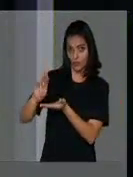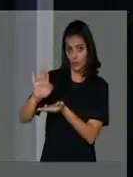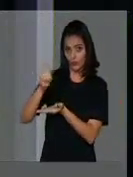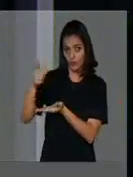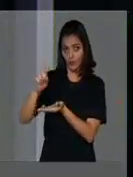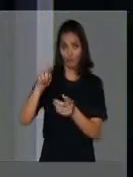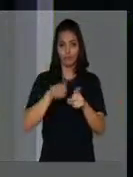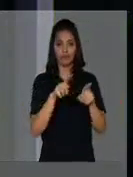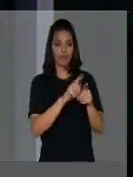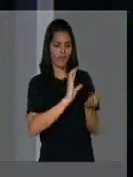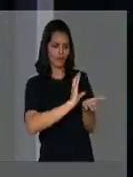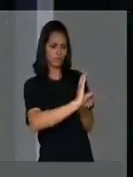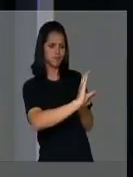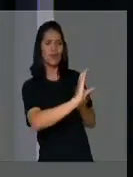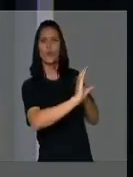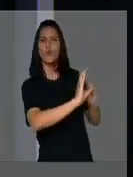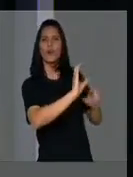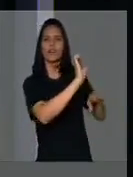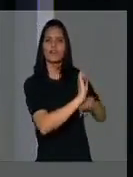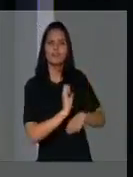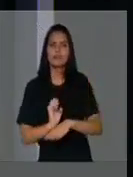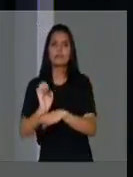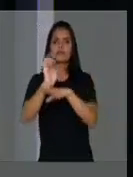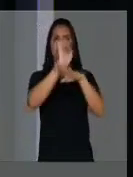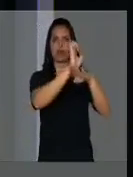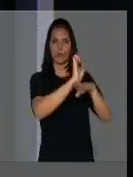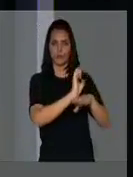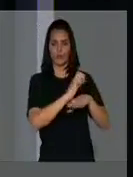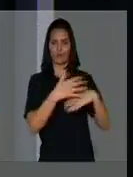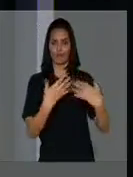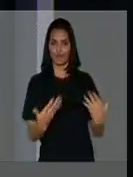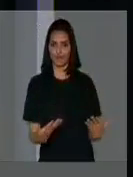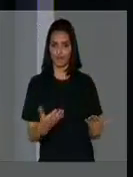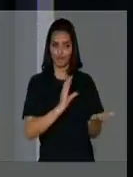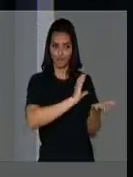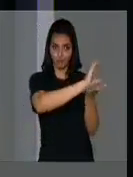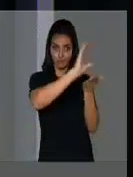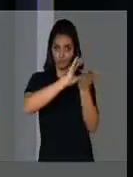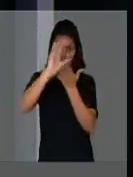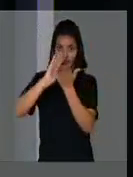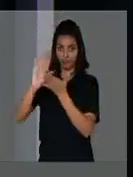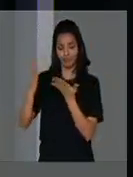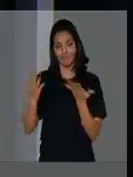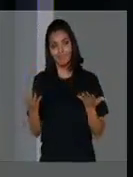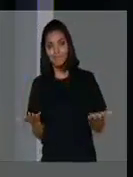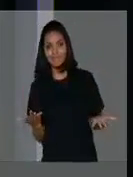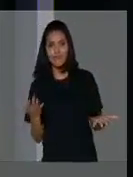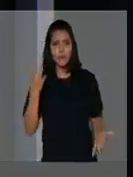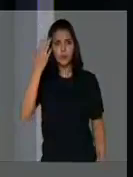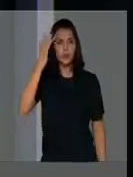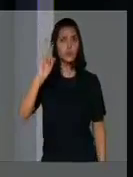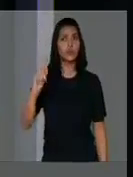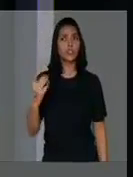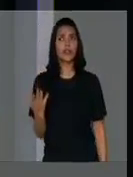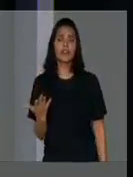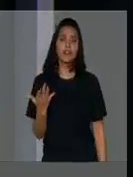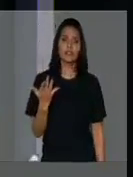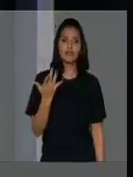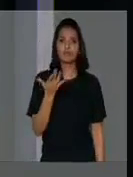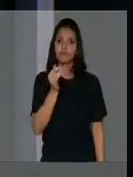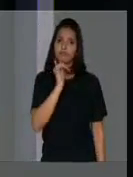também com o orçamento dos Estados. Eu não sei se por conta do tão